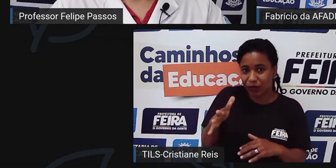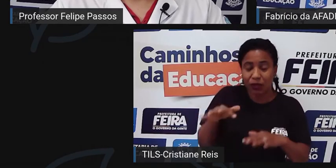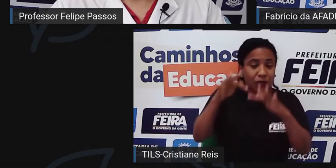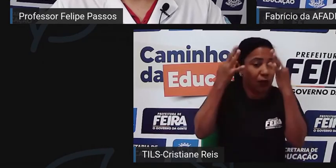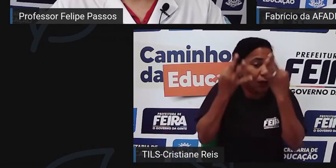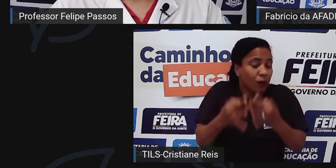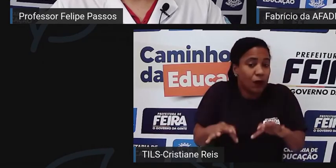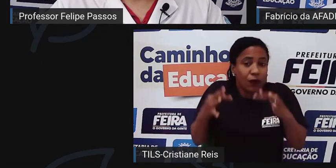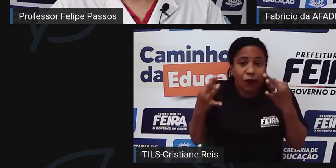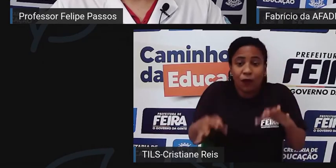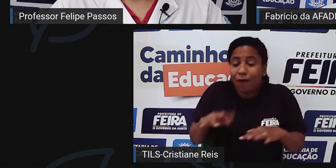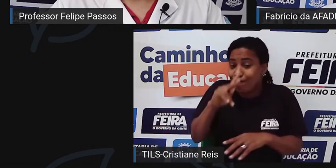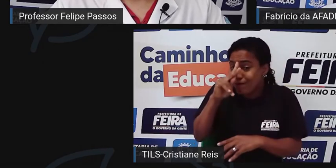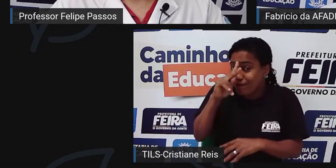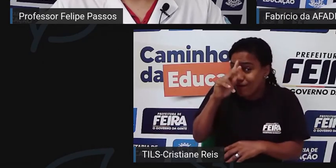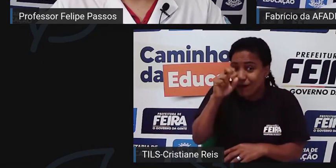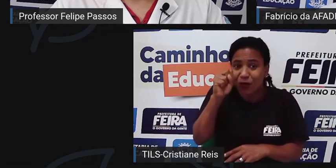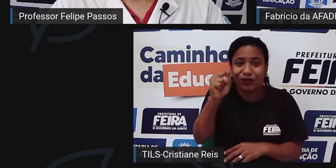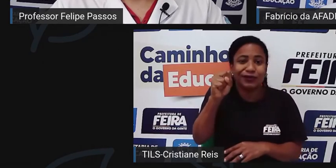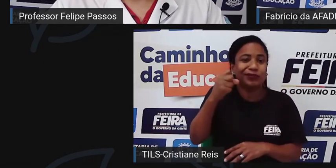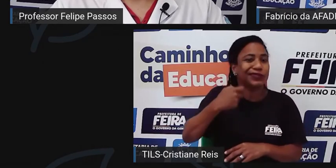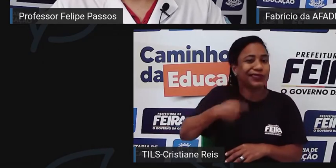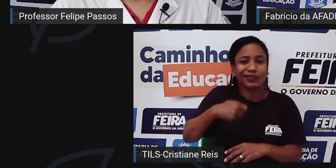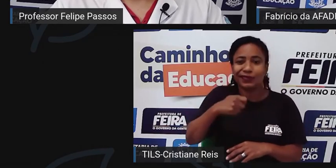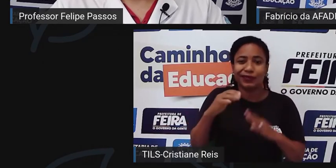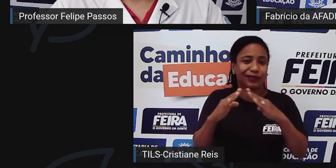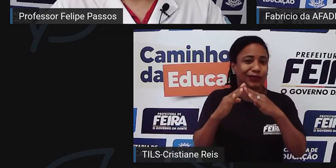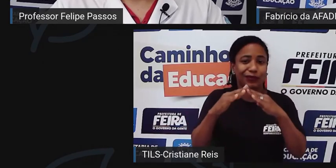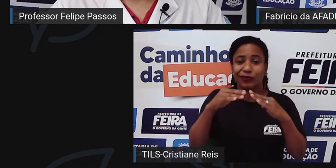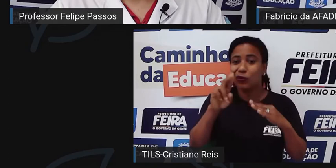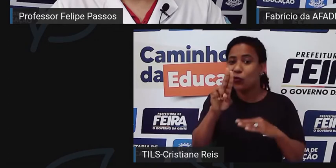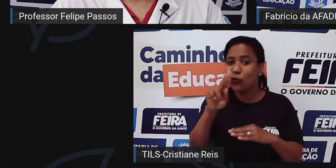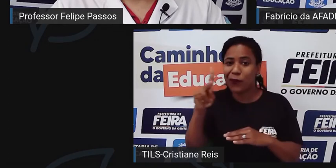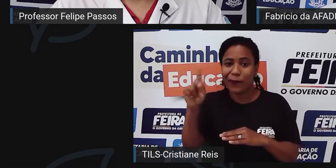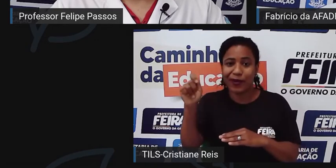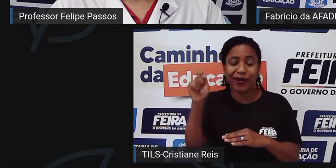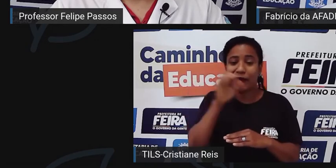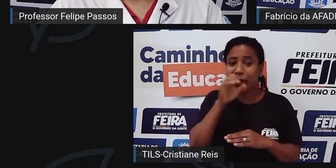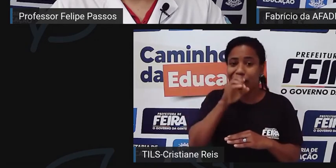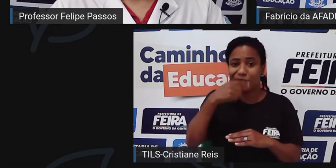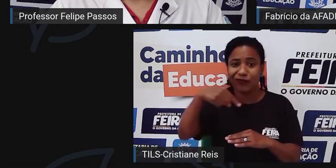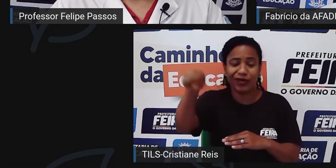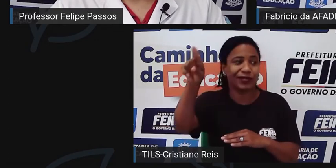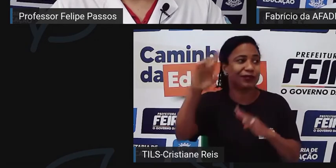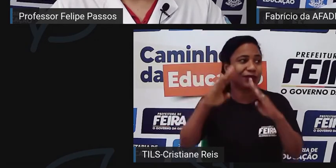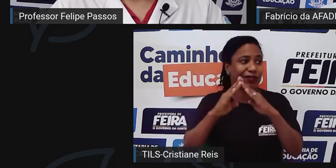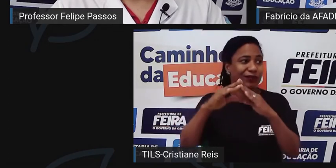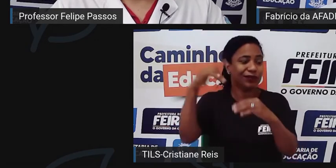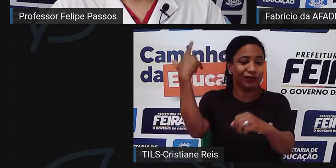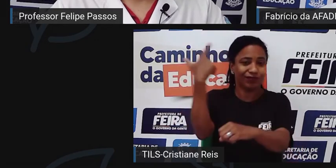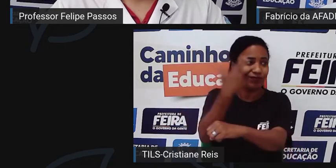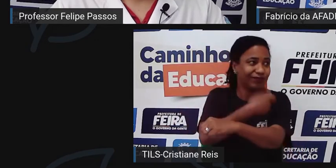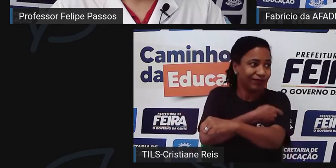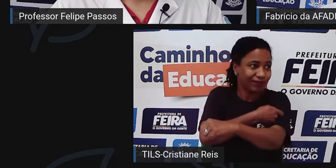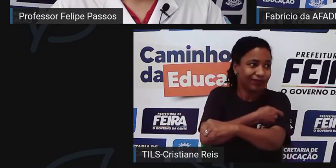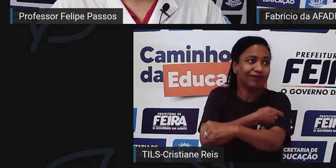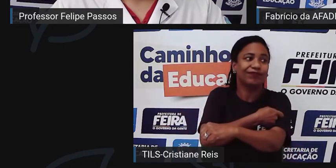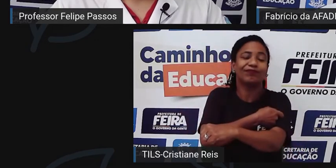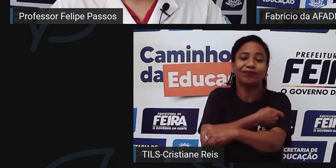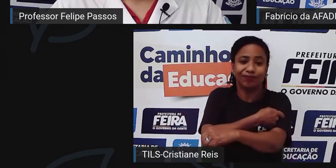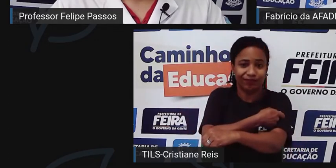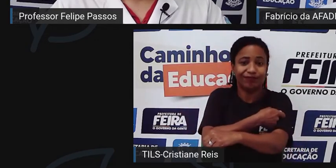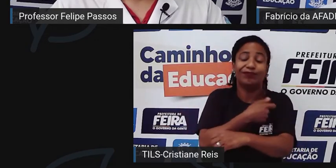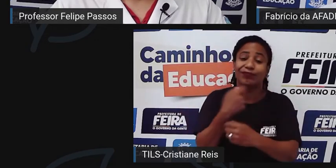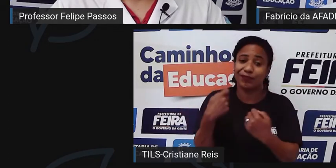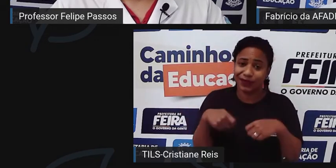maioria das vezes, que necessita que você vá para uma UPA, para uma policlínica, para que você possa passar por um